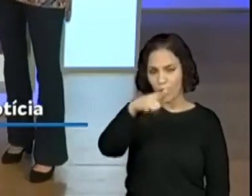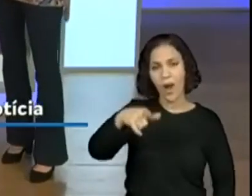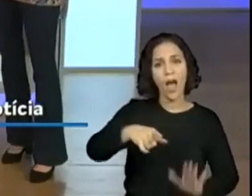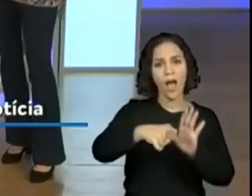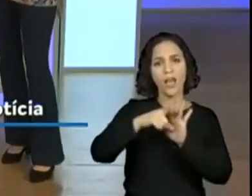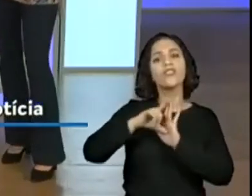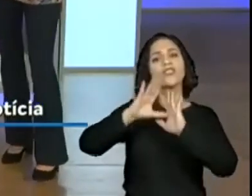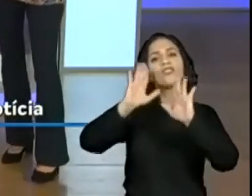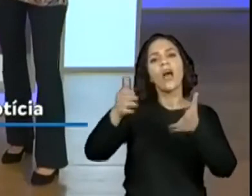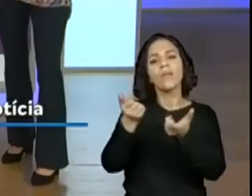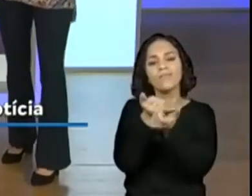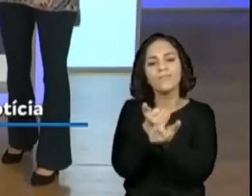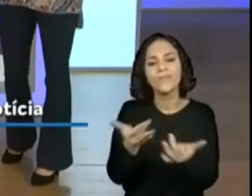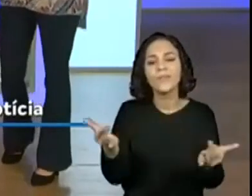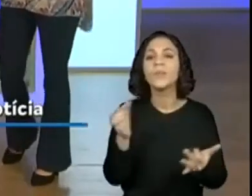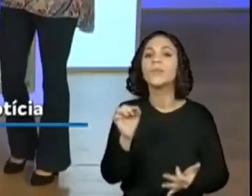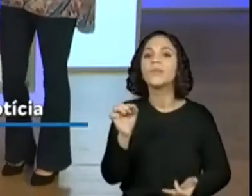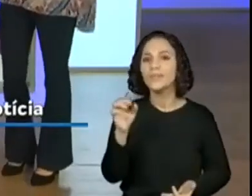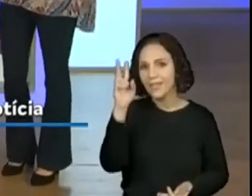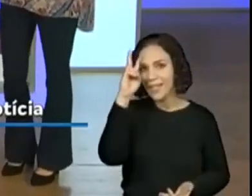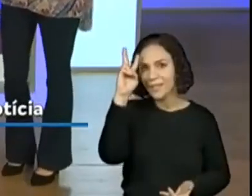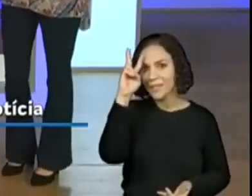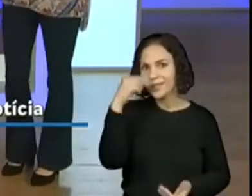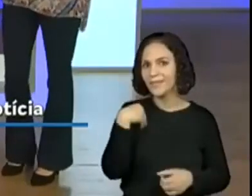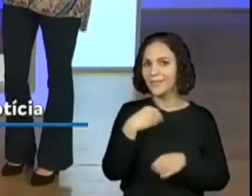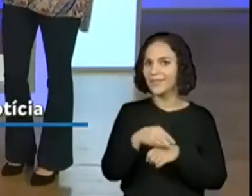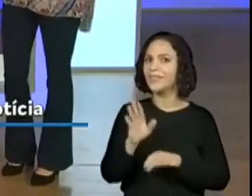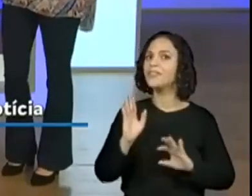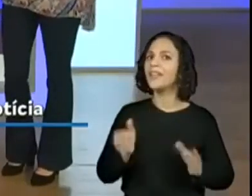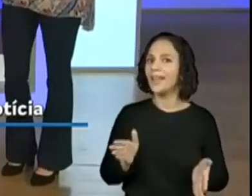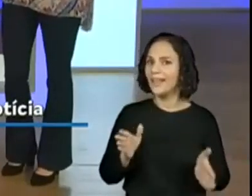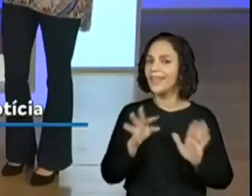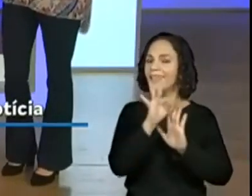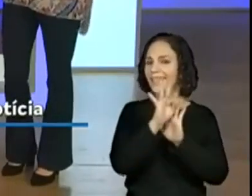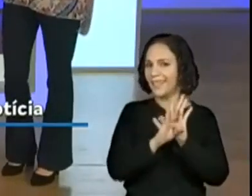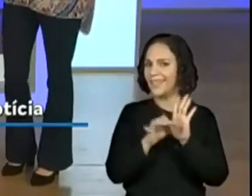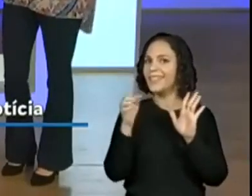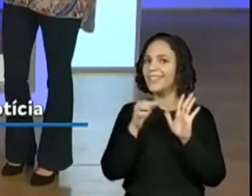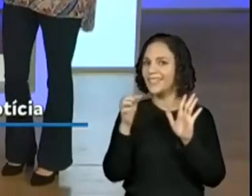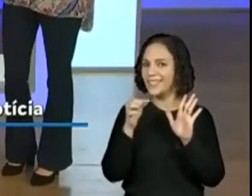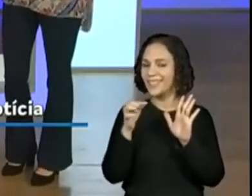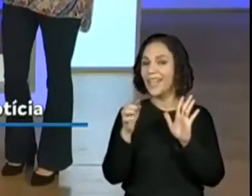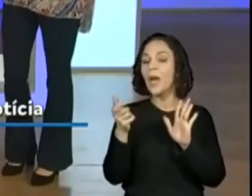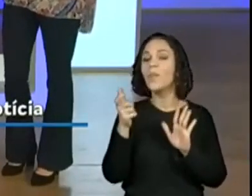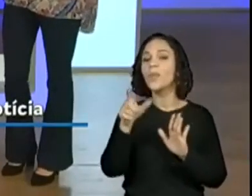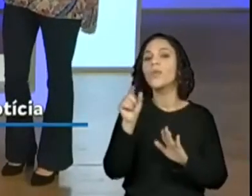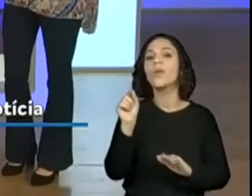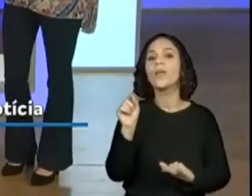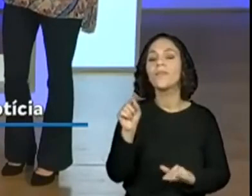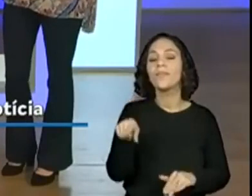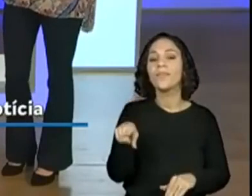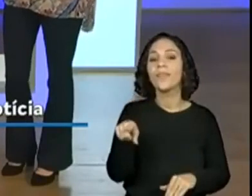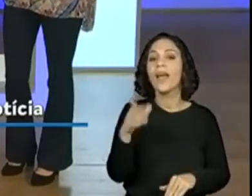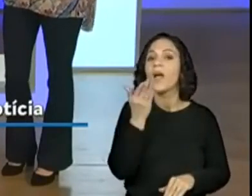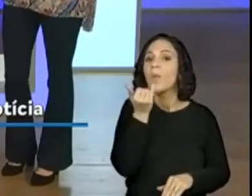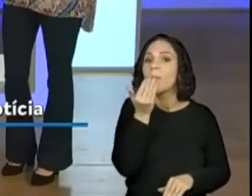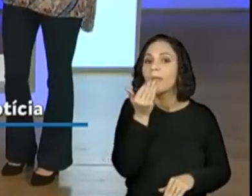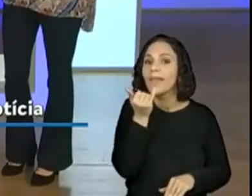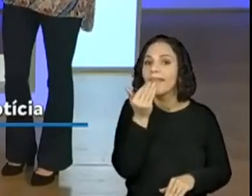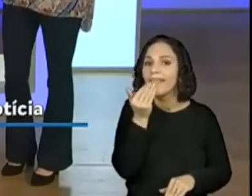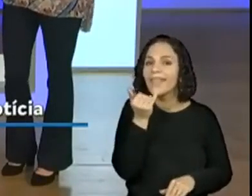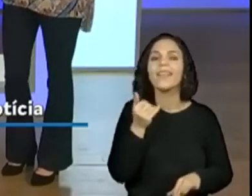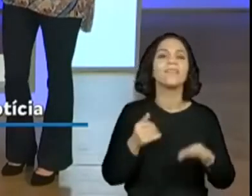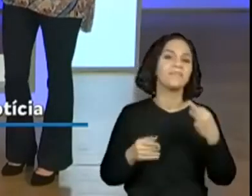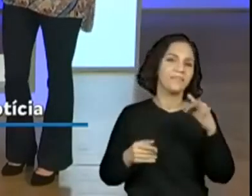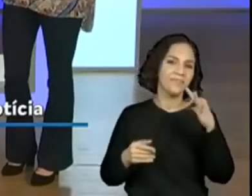já havia sido entregue ali. Quem lembra, gente falou disso, tinha no texto, foi destacado. colocaram ali, refeições. Isso, a